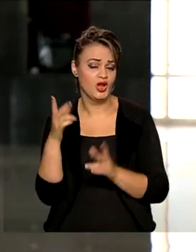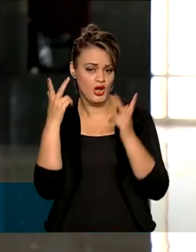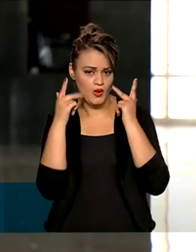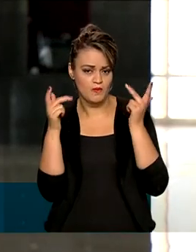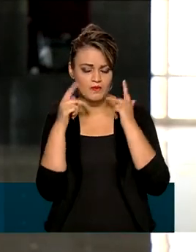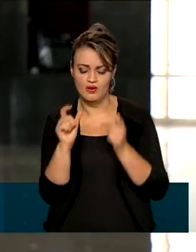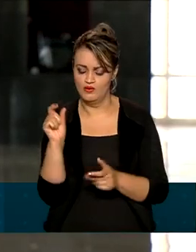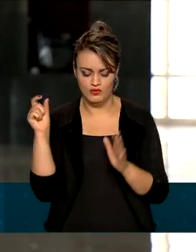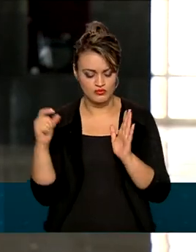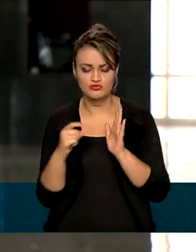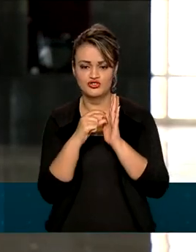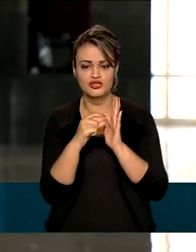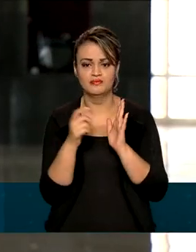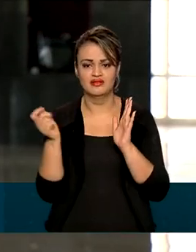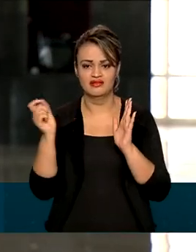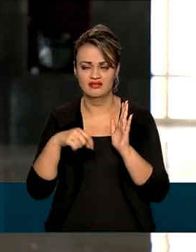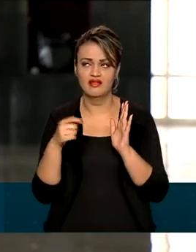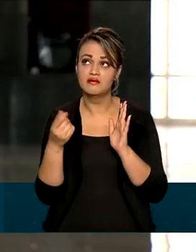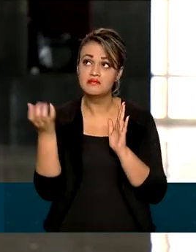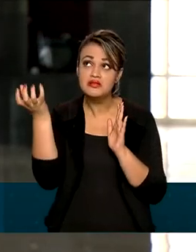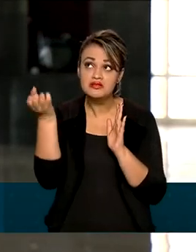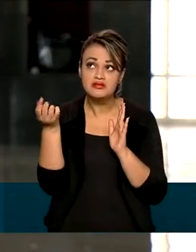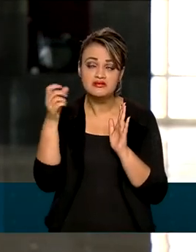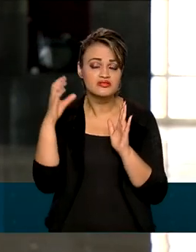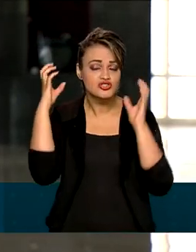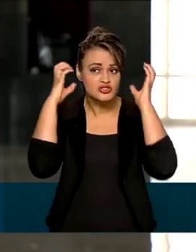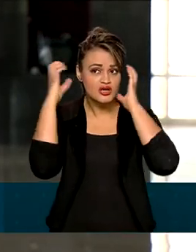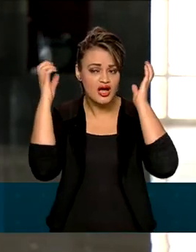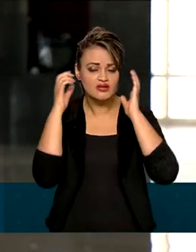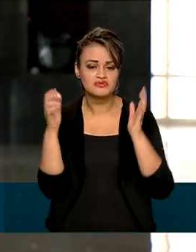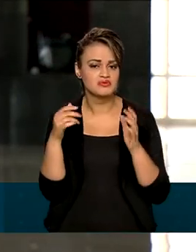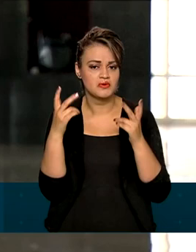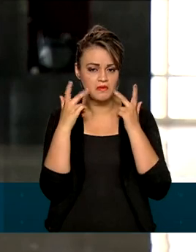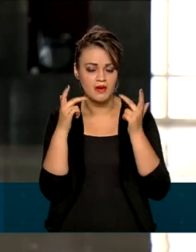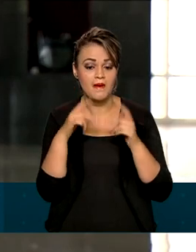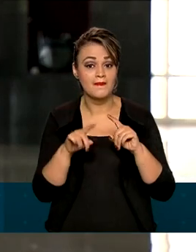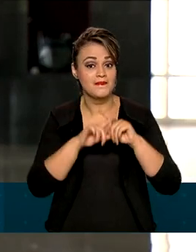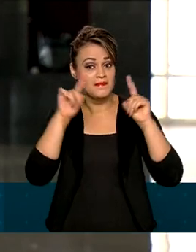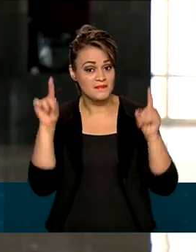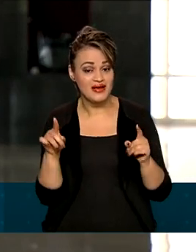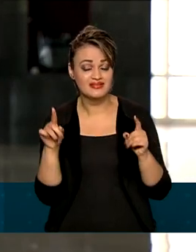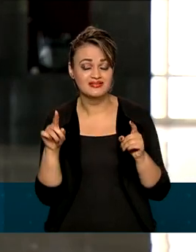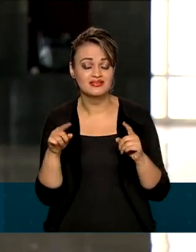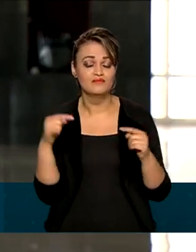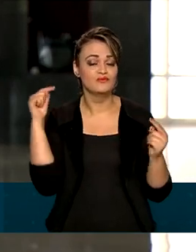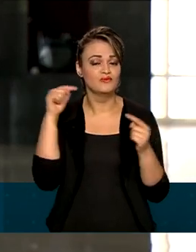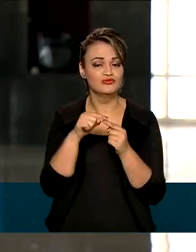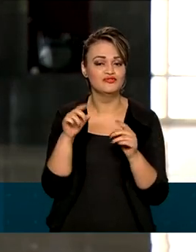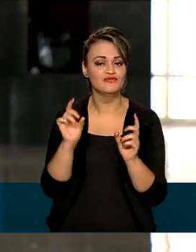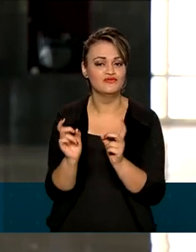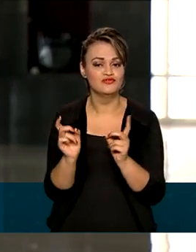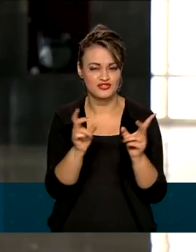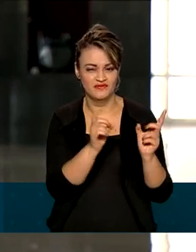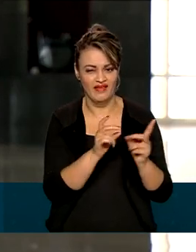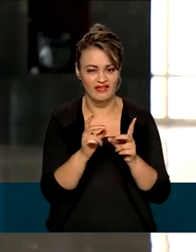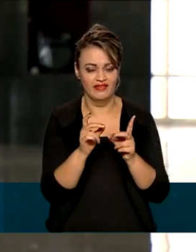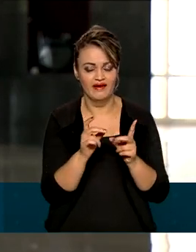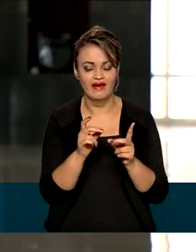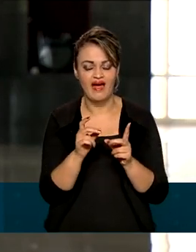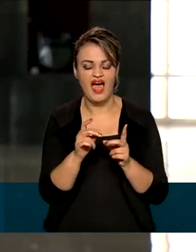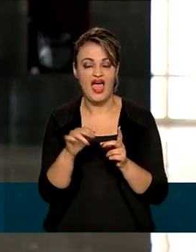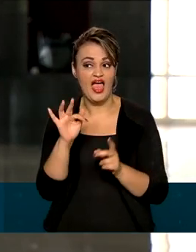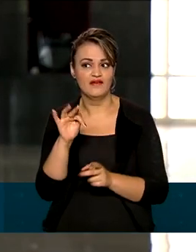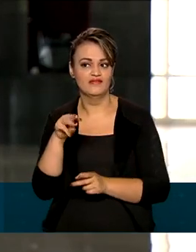com um chip capaz de receber o sinal de radiofrequência modulada. Mas por razões comerciais, a recepção